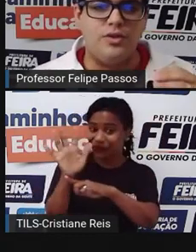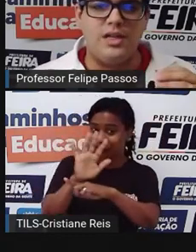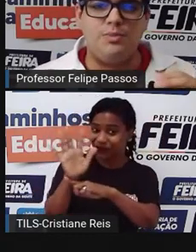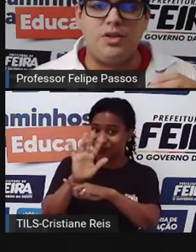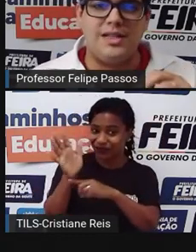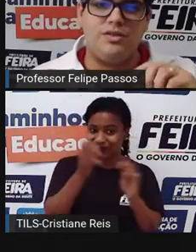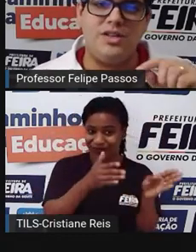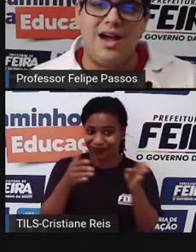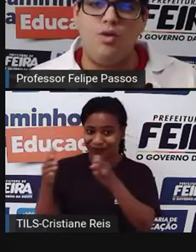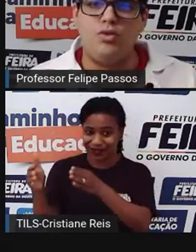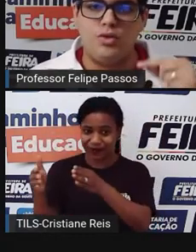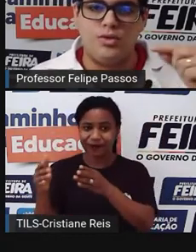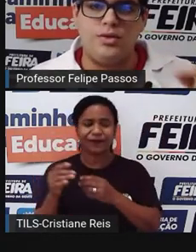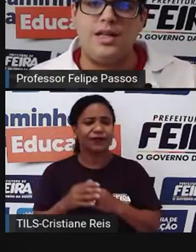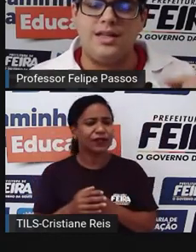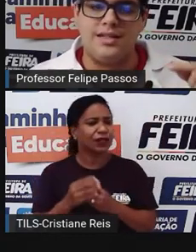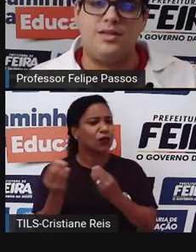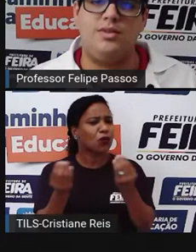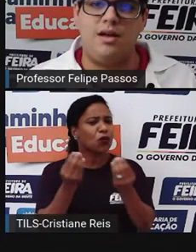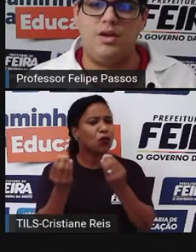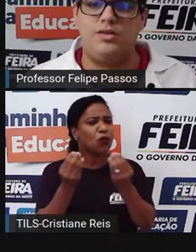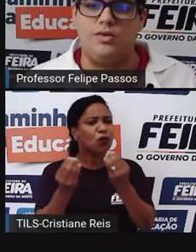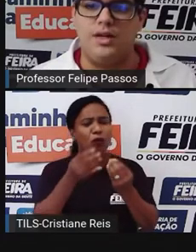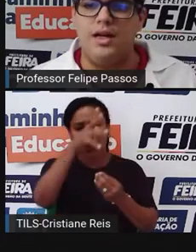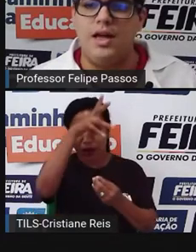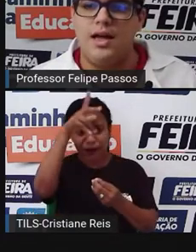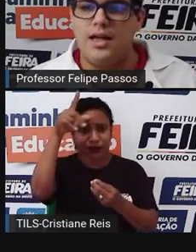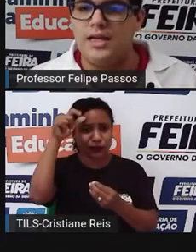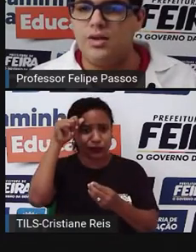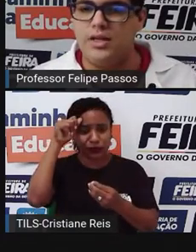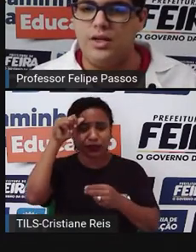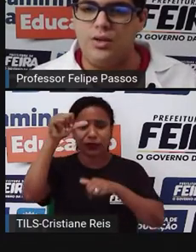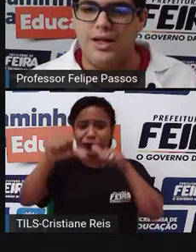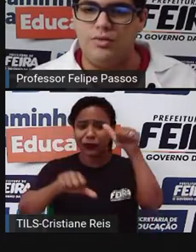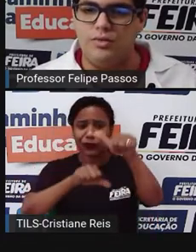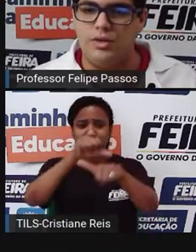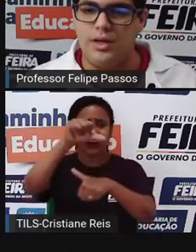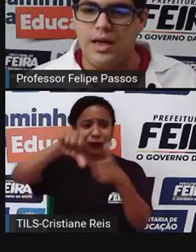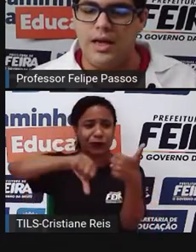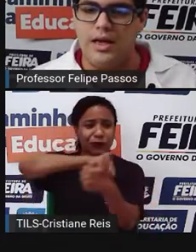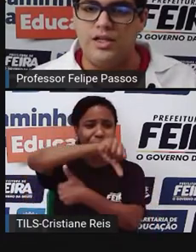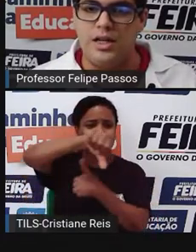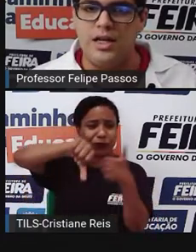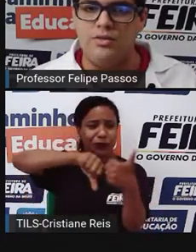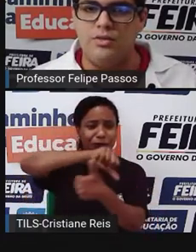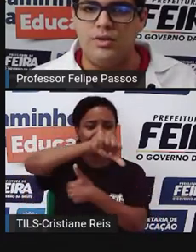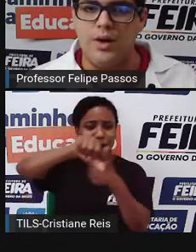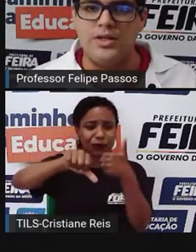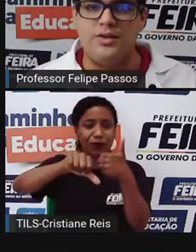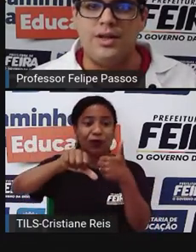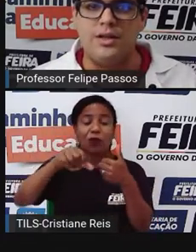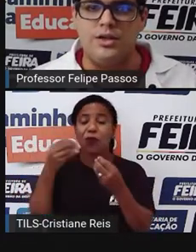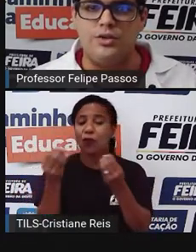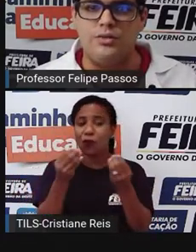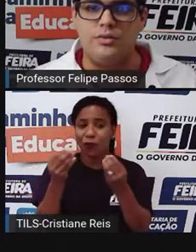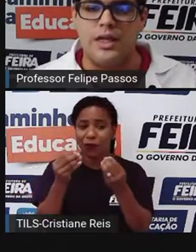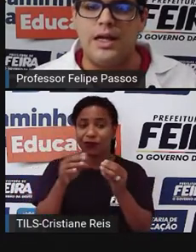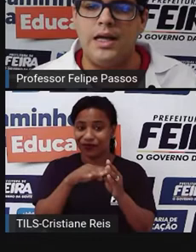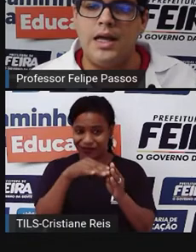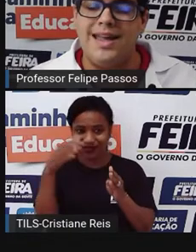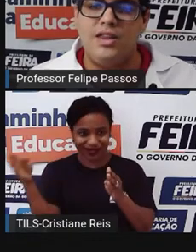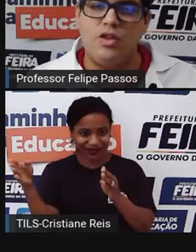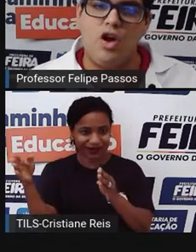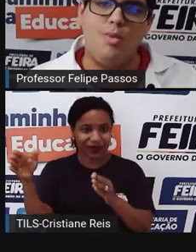é que funciona esse processo de autossustentação da Amazônia? Isso aqui, do lado direito, é o Oceano Atlântico.